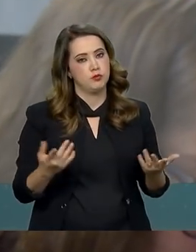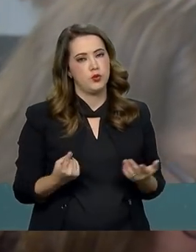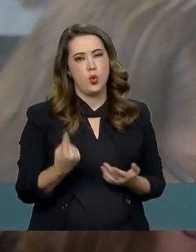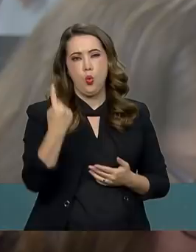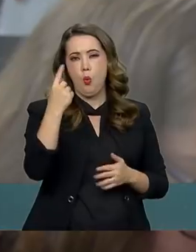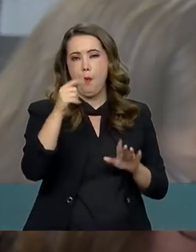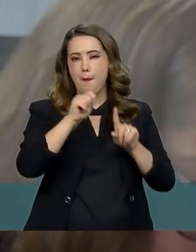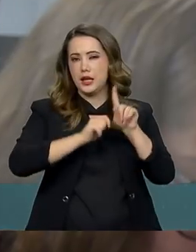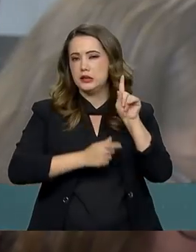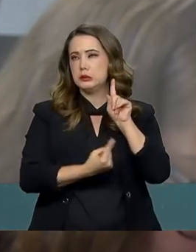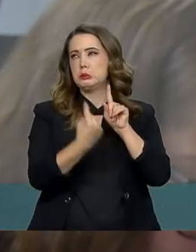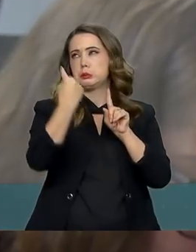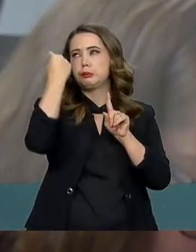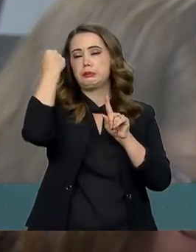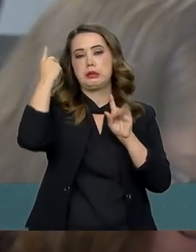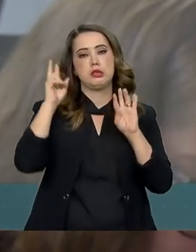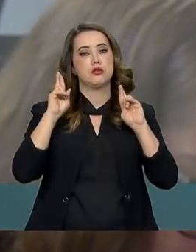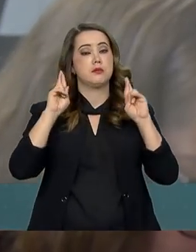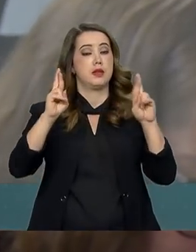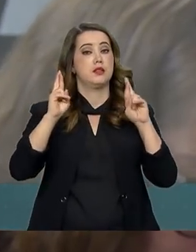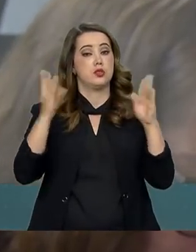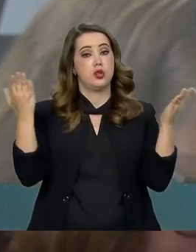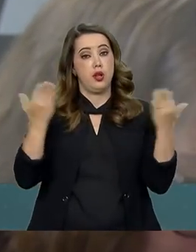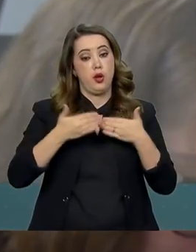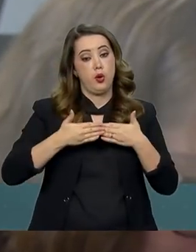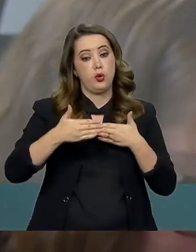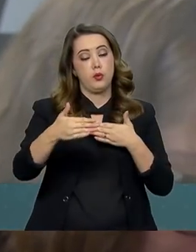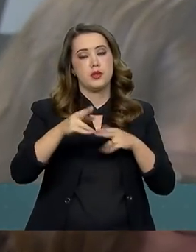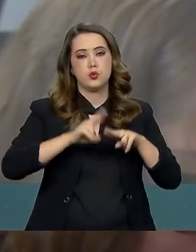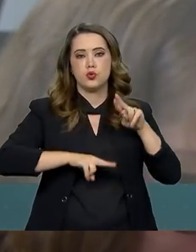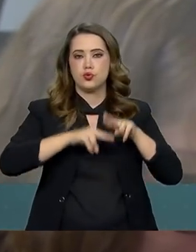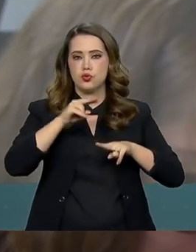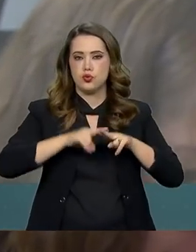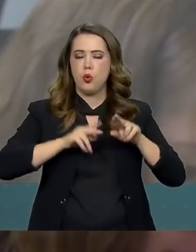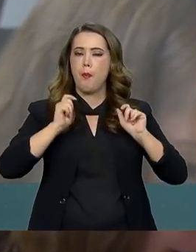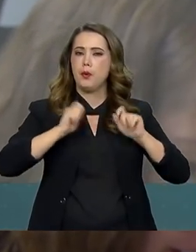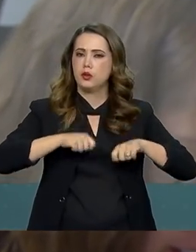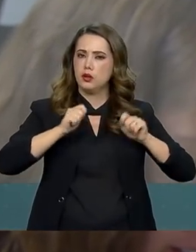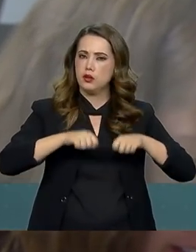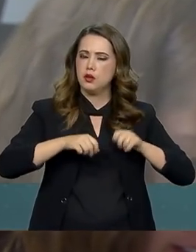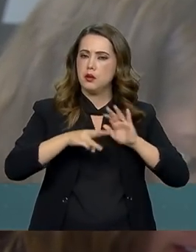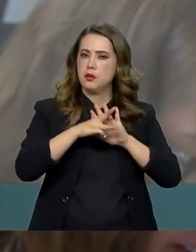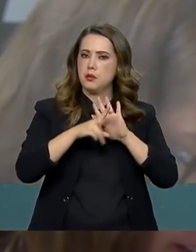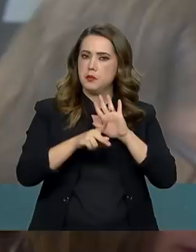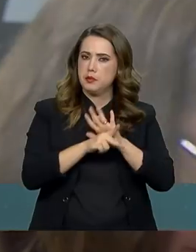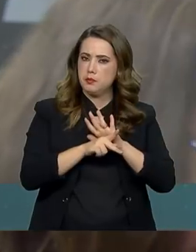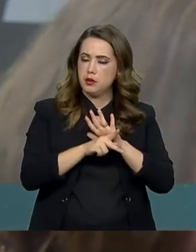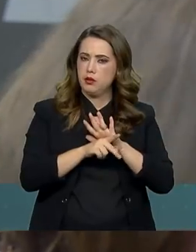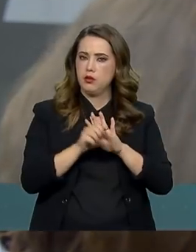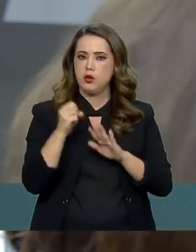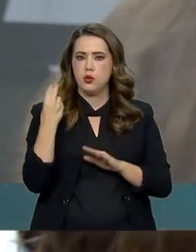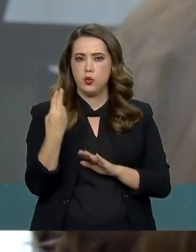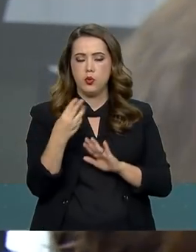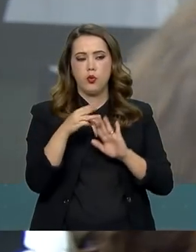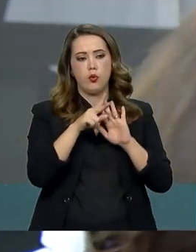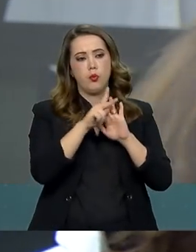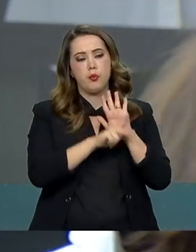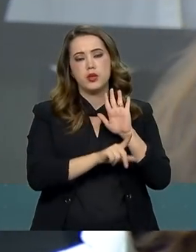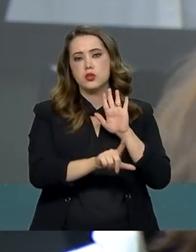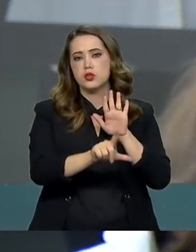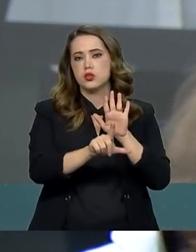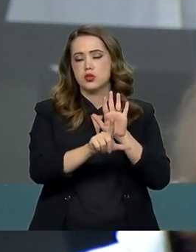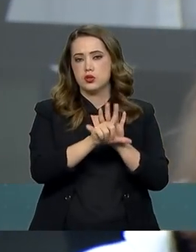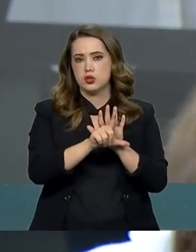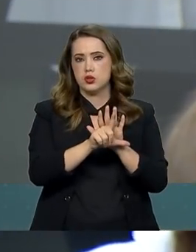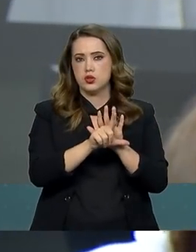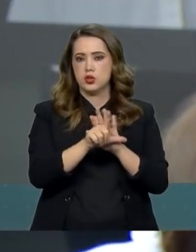mês havia uma expectativa de que agora no início de junho poderia haver uma medida provisória ou um projeto de regulamentação